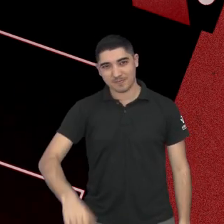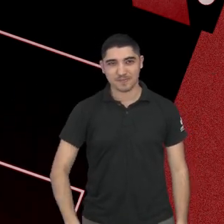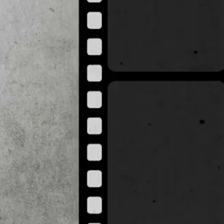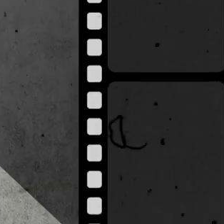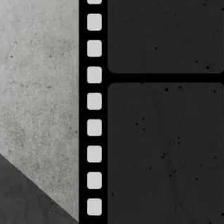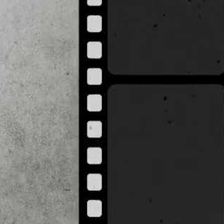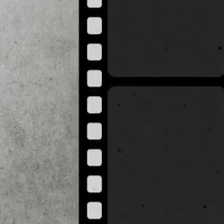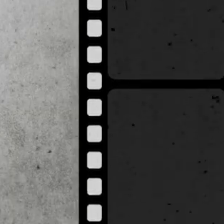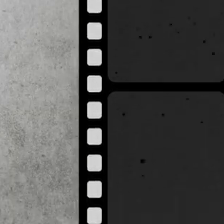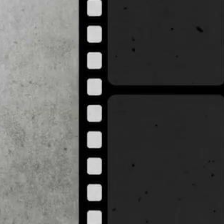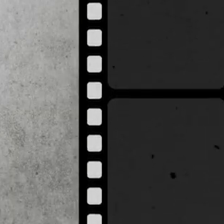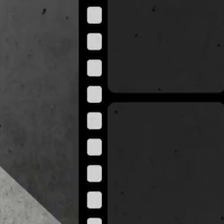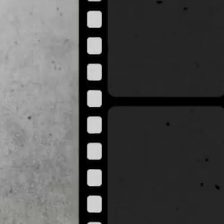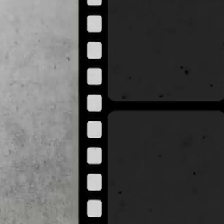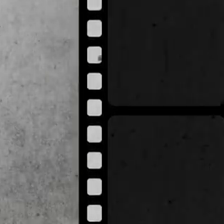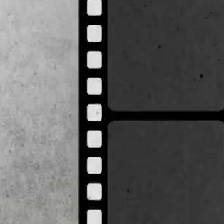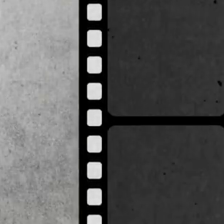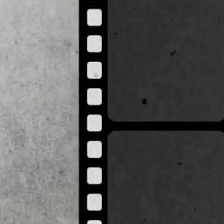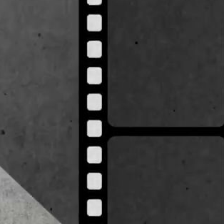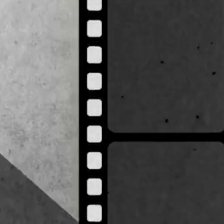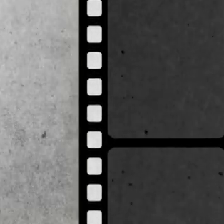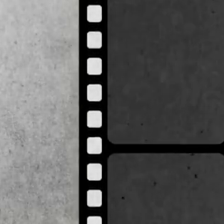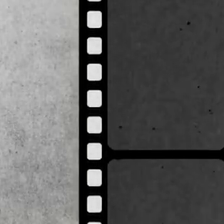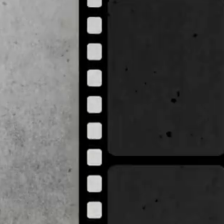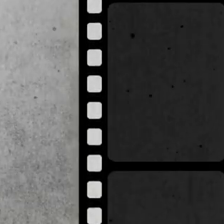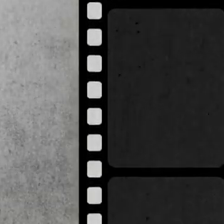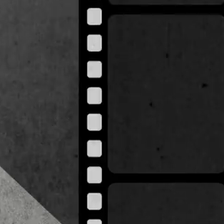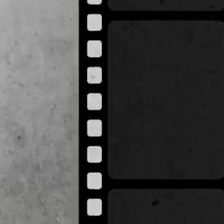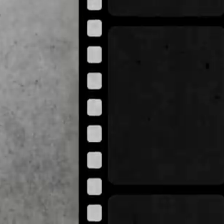mais! Tchau! Tchau!